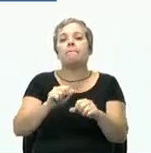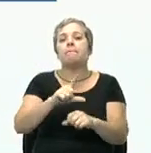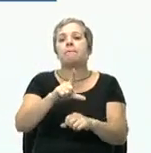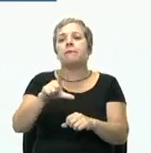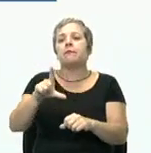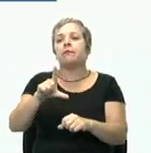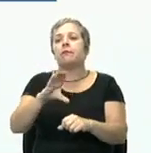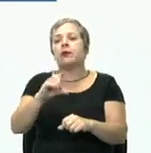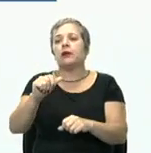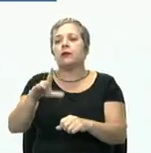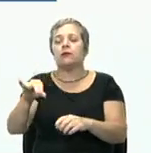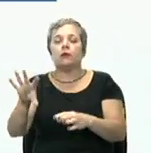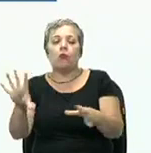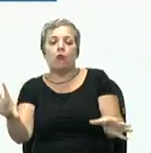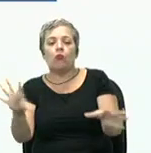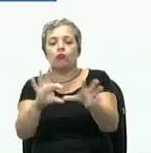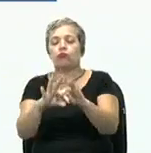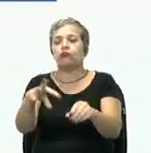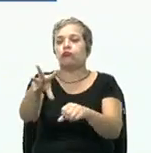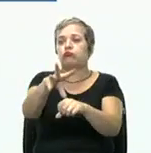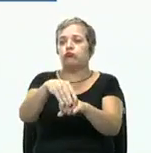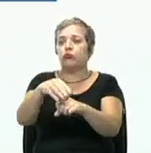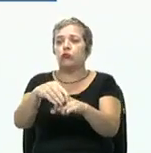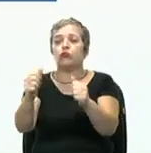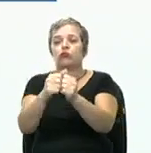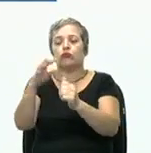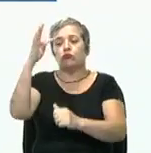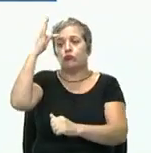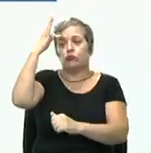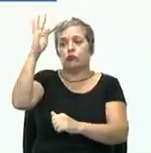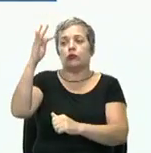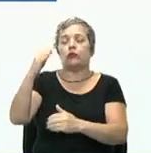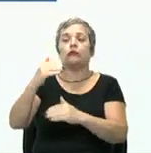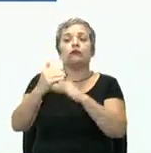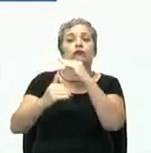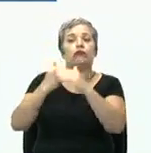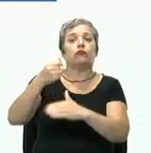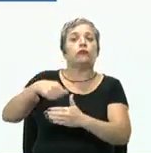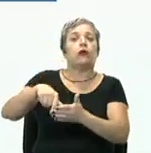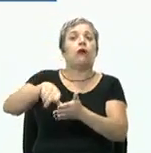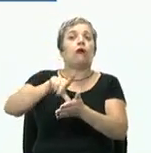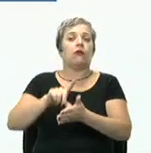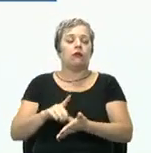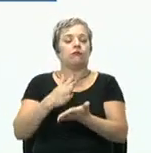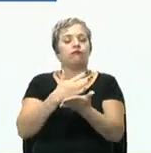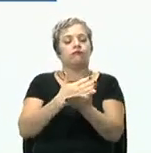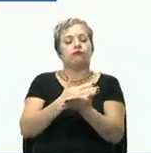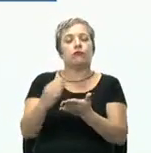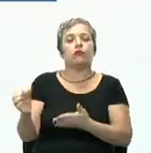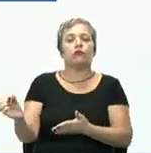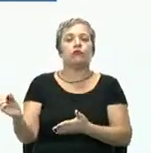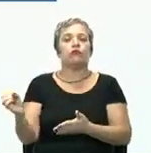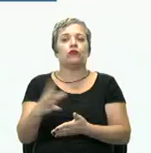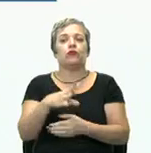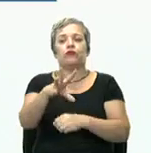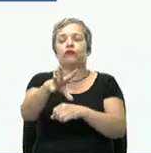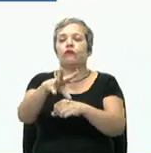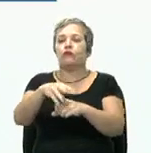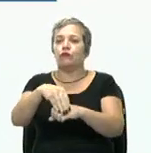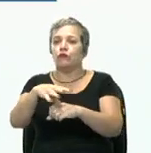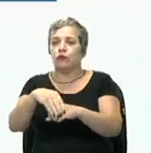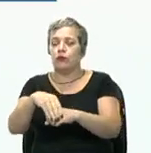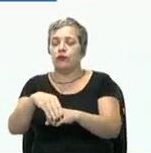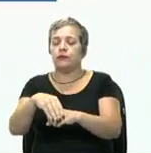Ele vai harmonizar os conhecimentos das teorias envolvidas anteriormente. E ele dá início a uma nova era do conhecimento